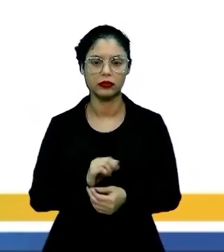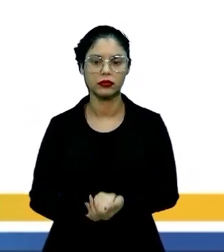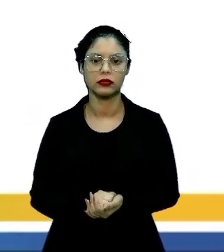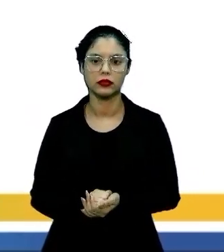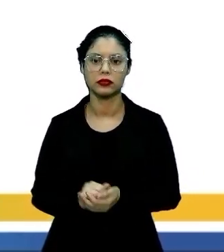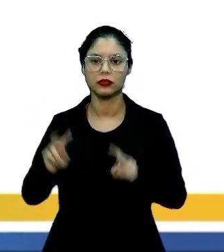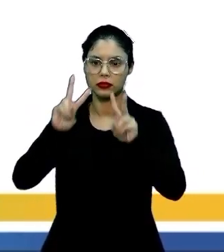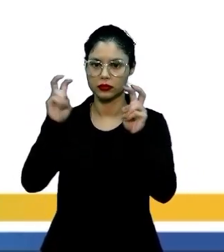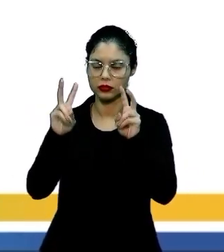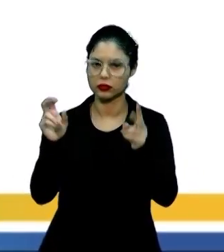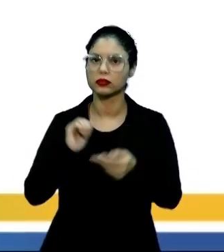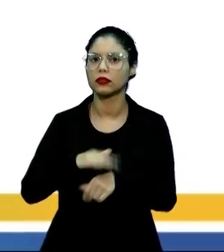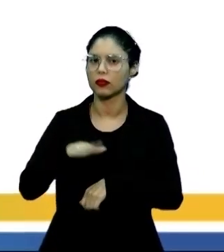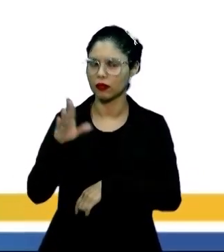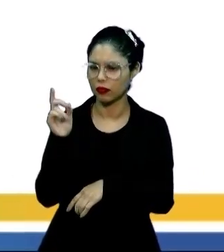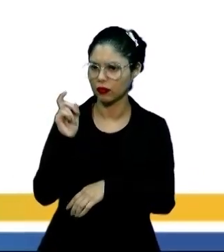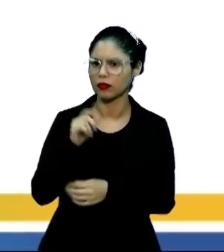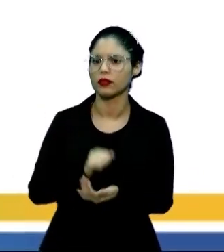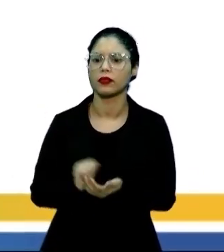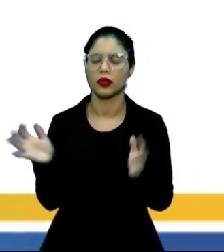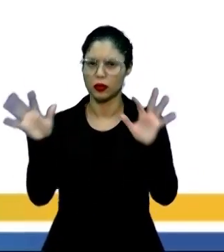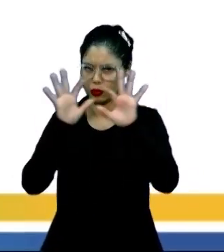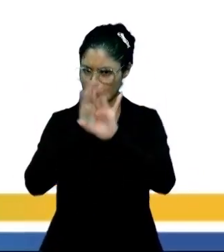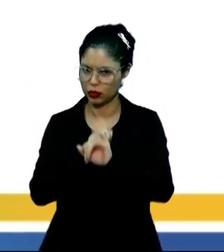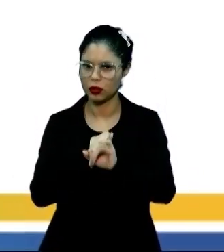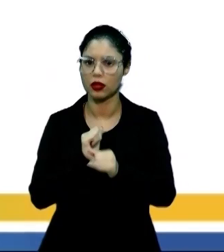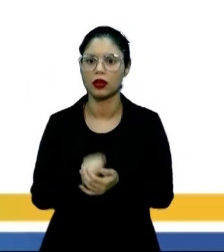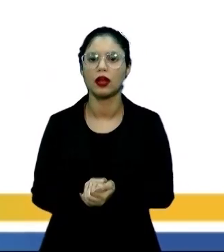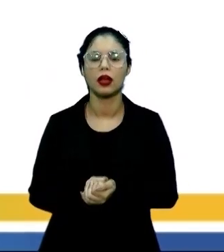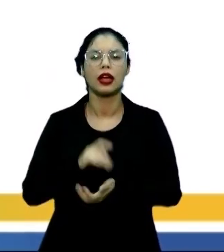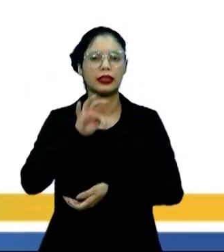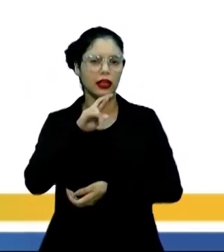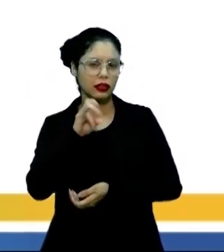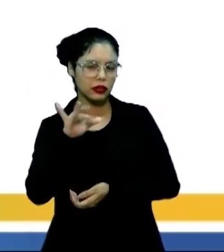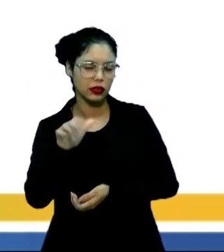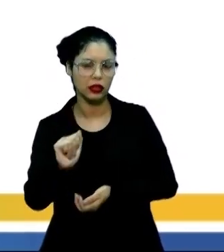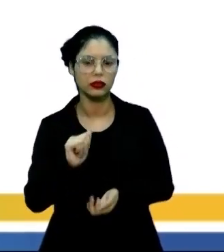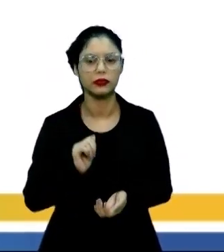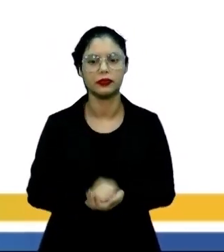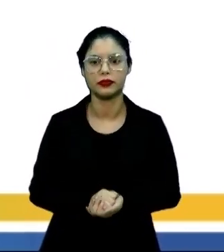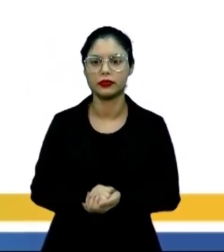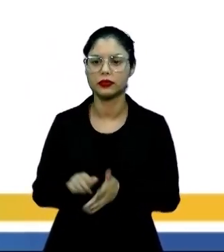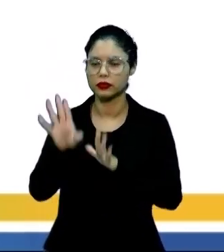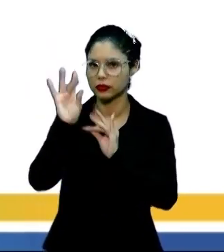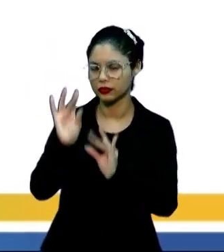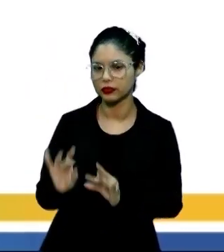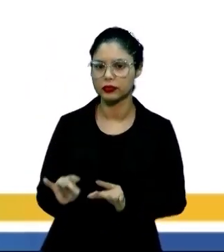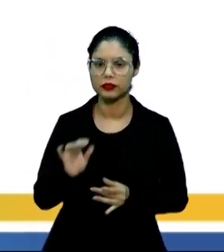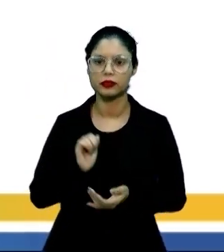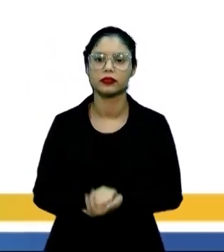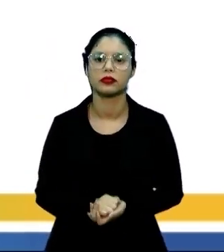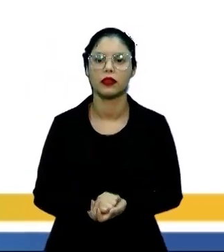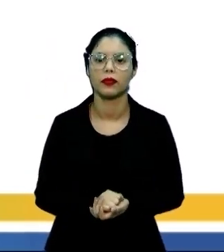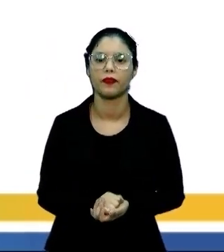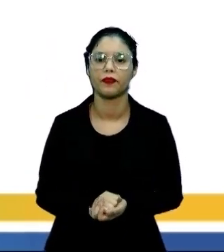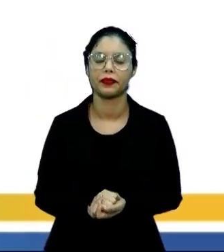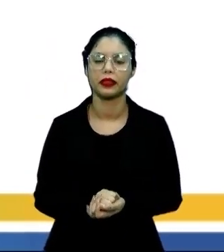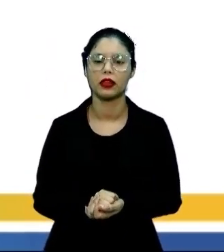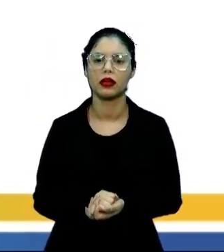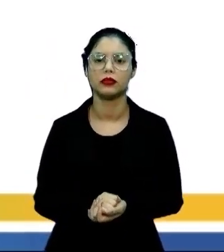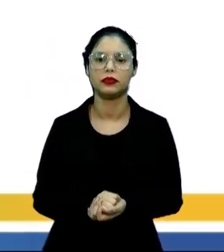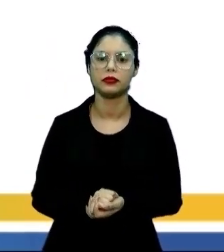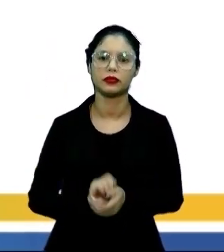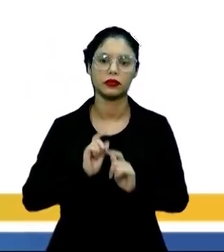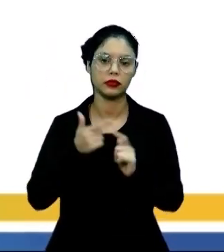Então, nós temos temas mais sombrios acerca de traições, traições detalhadas e a gente tem um